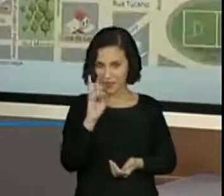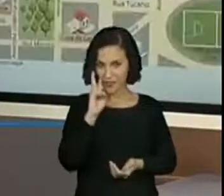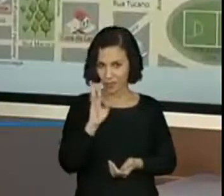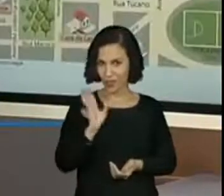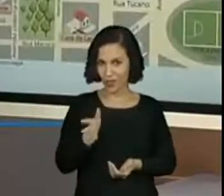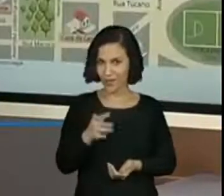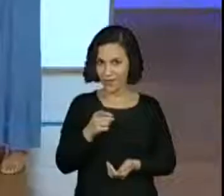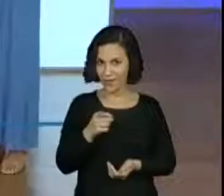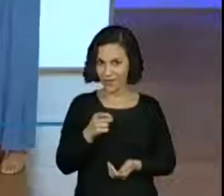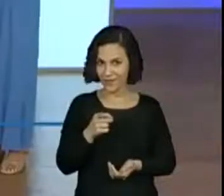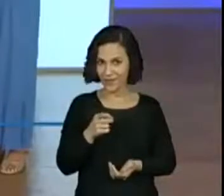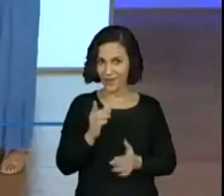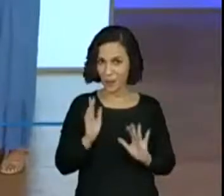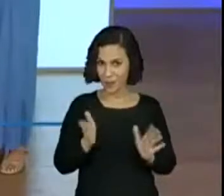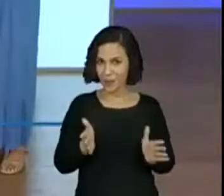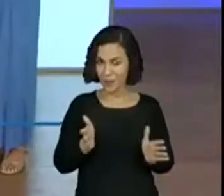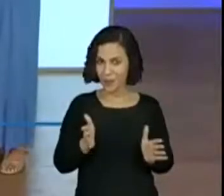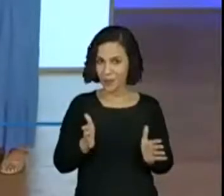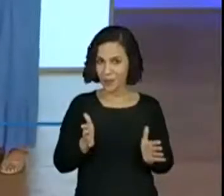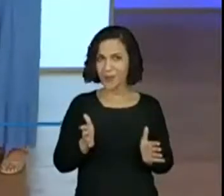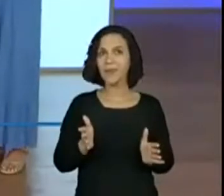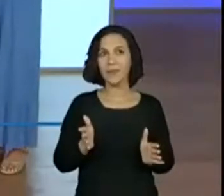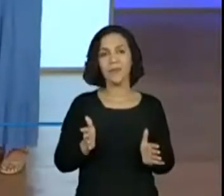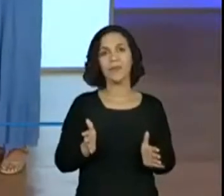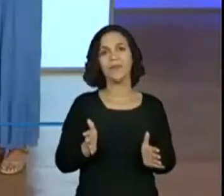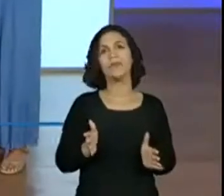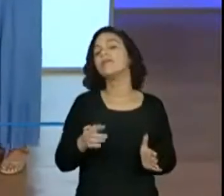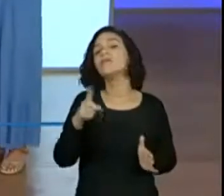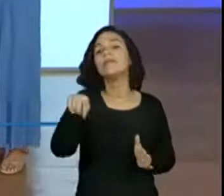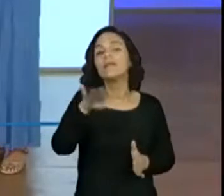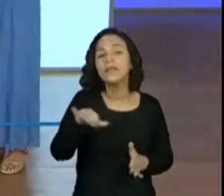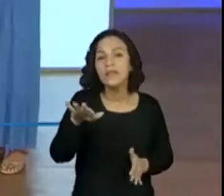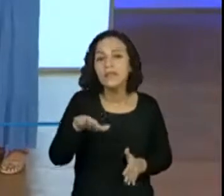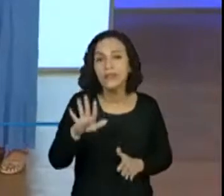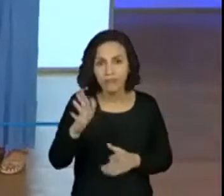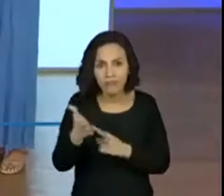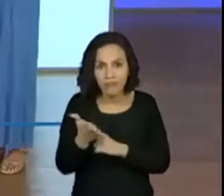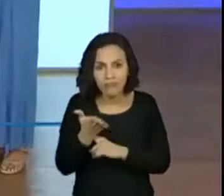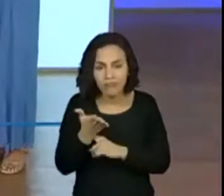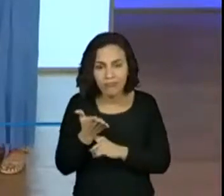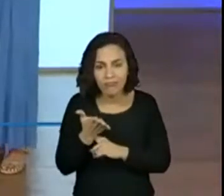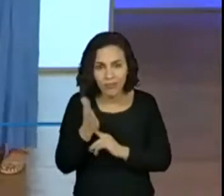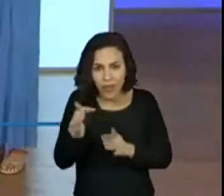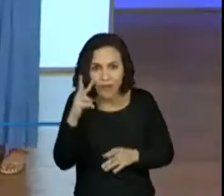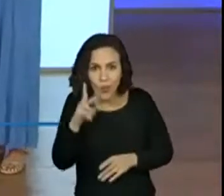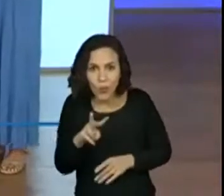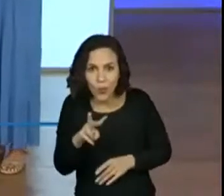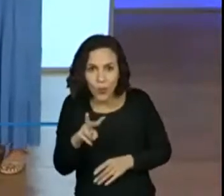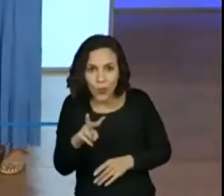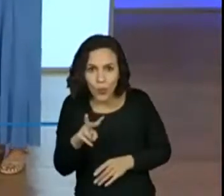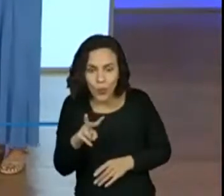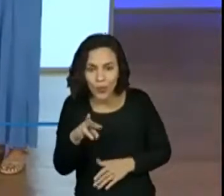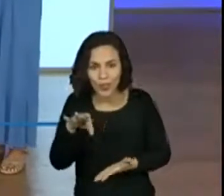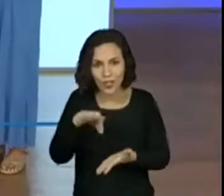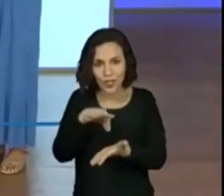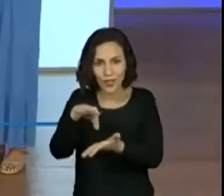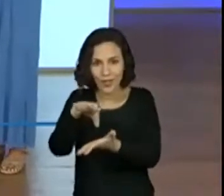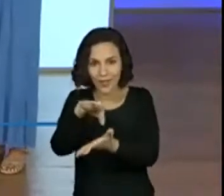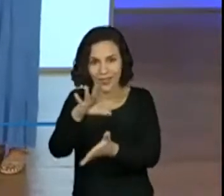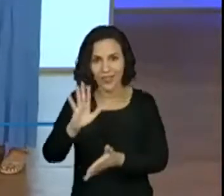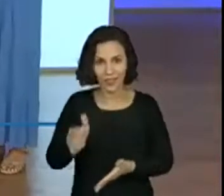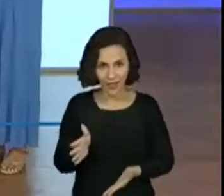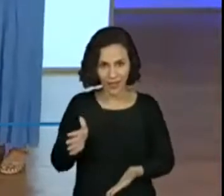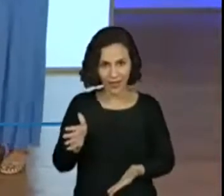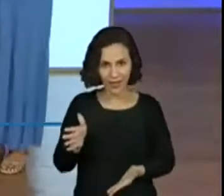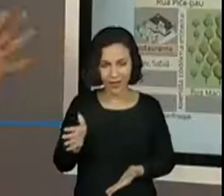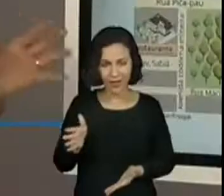Coloquem aí. Já viram, Criançada, nos ajudem. E aí? GPS